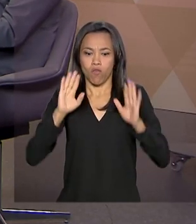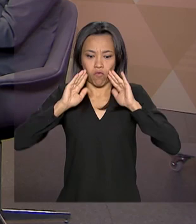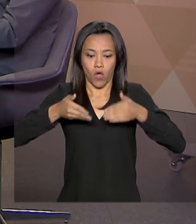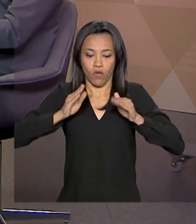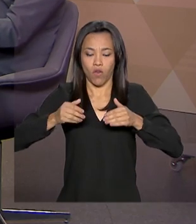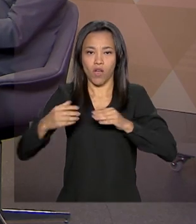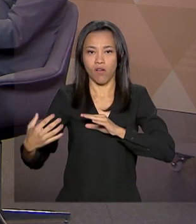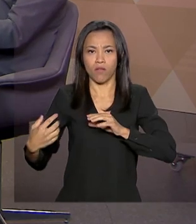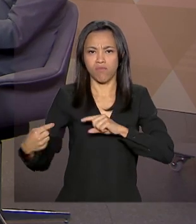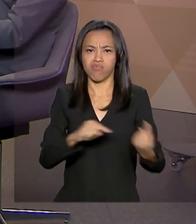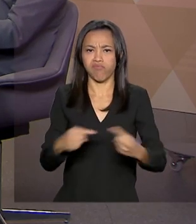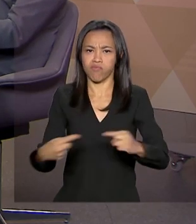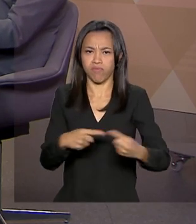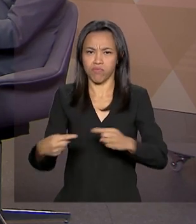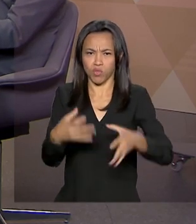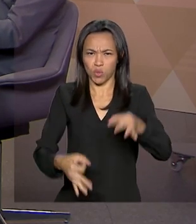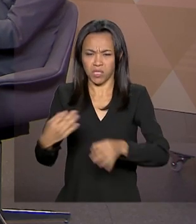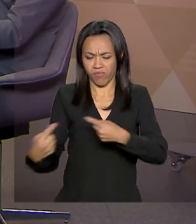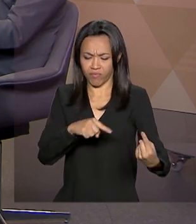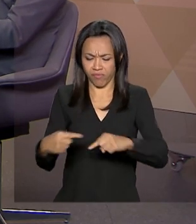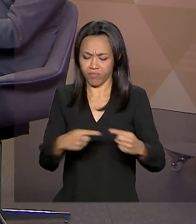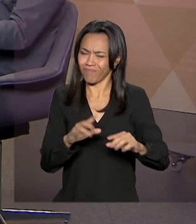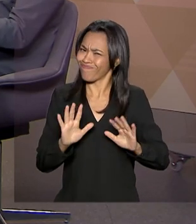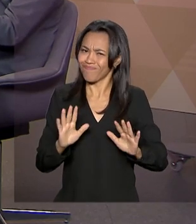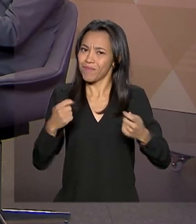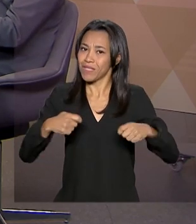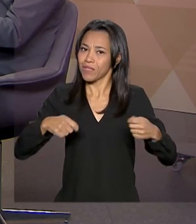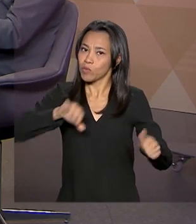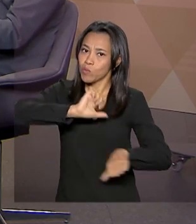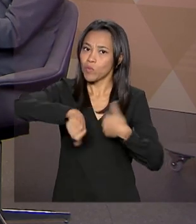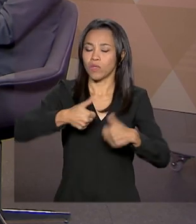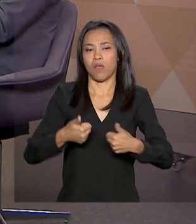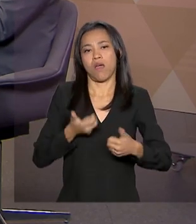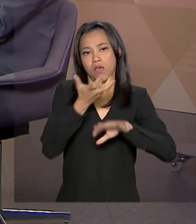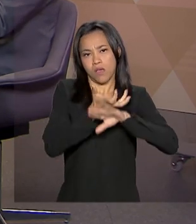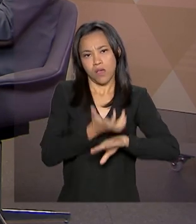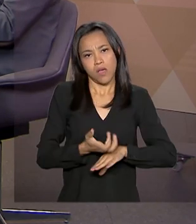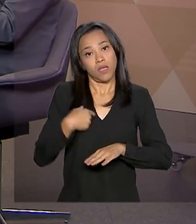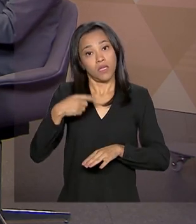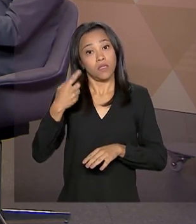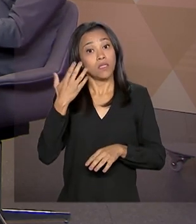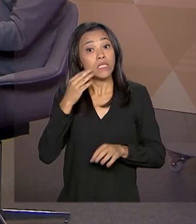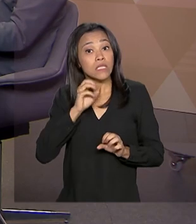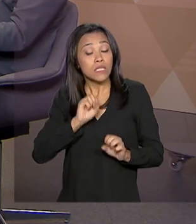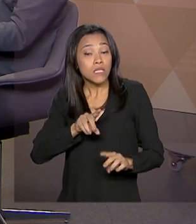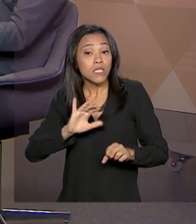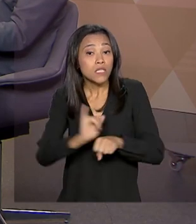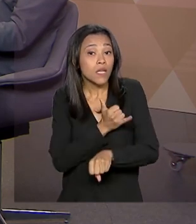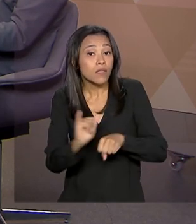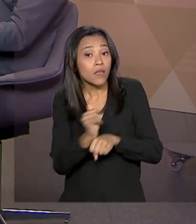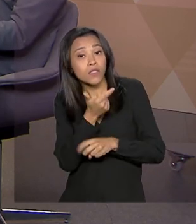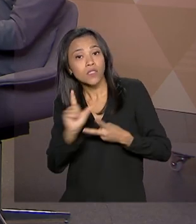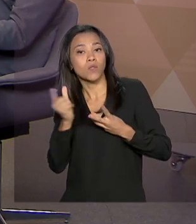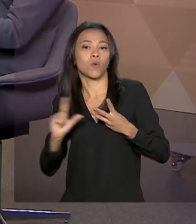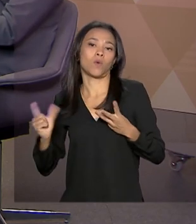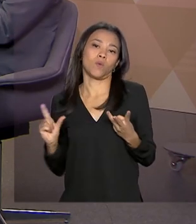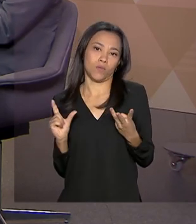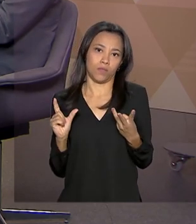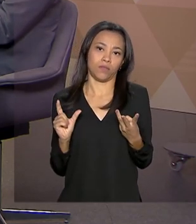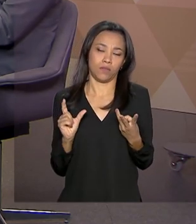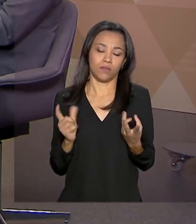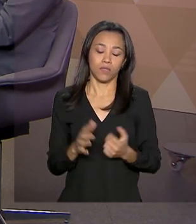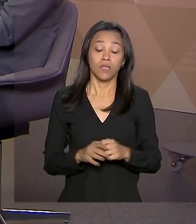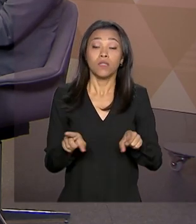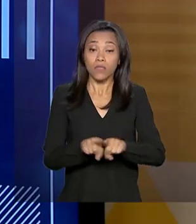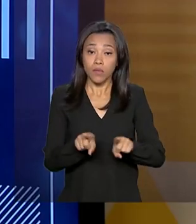precisa também repensar as faculdades de direito, como que o direito é ensinado e apostar em métodos alternativos. E, também,